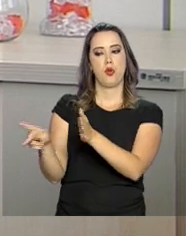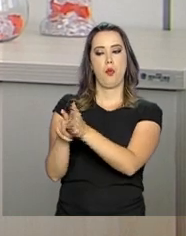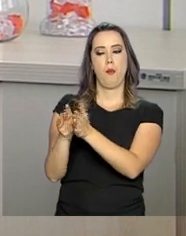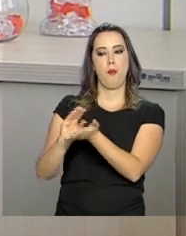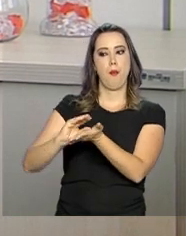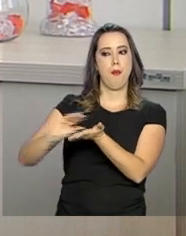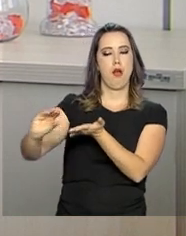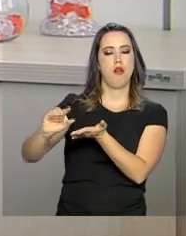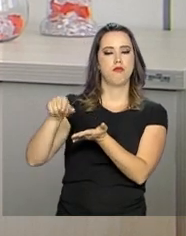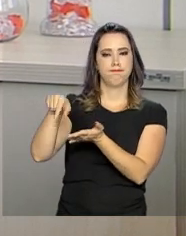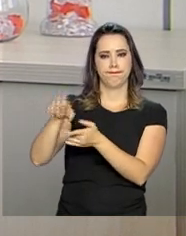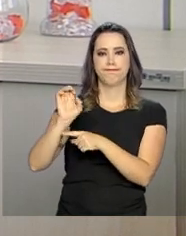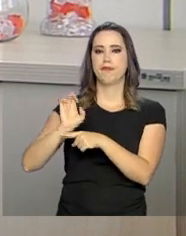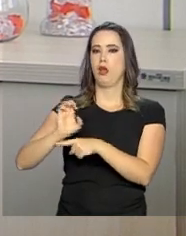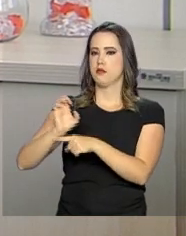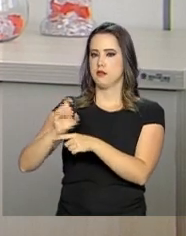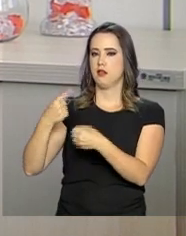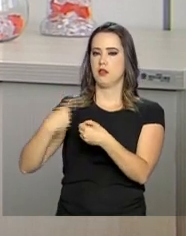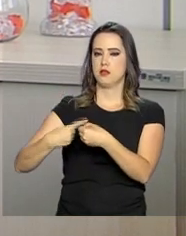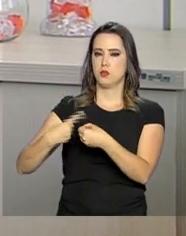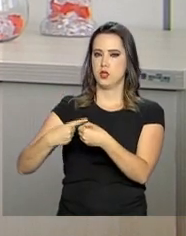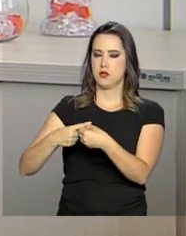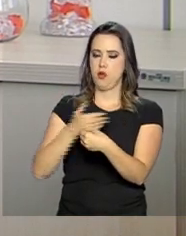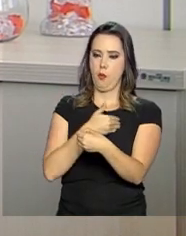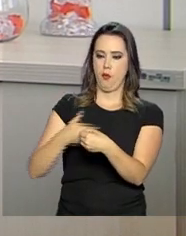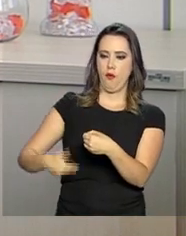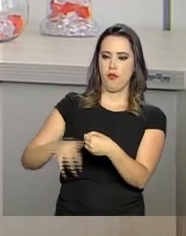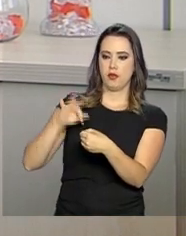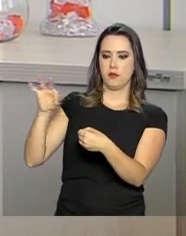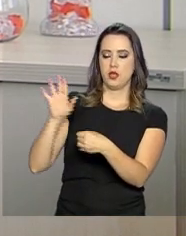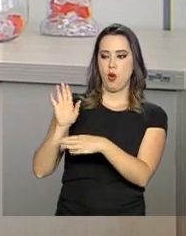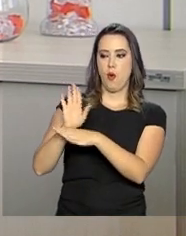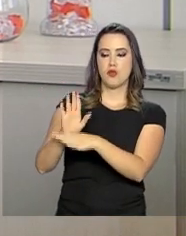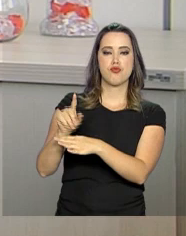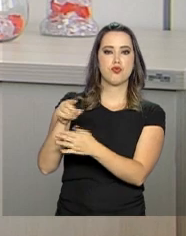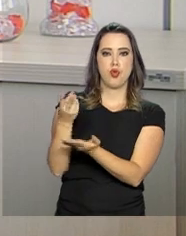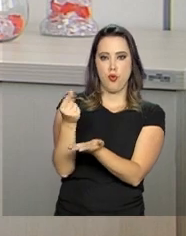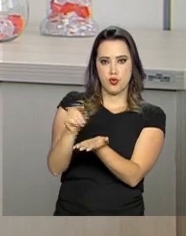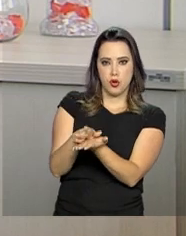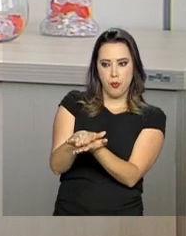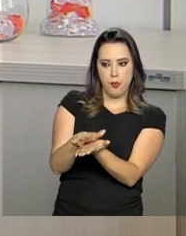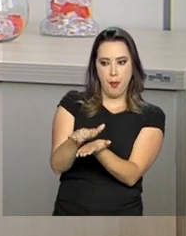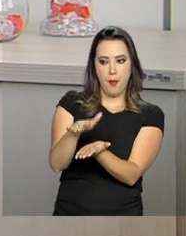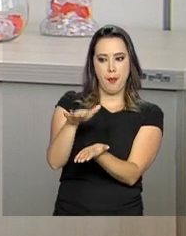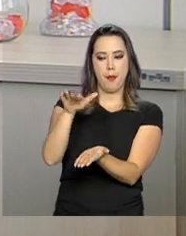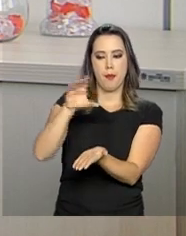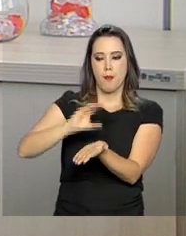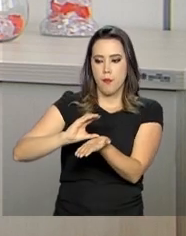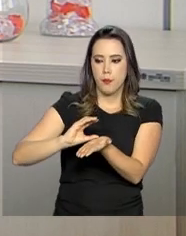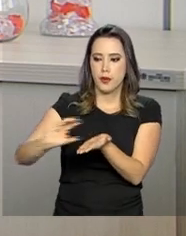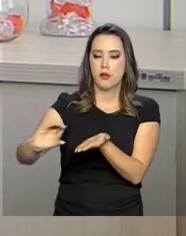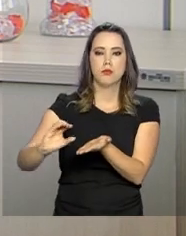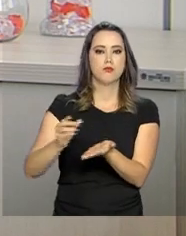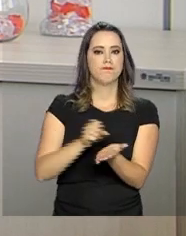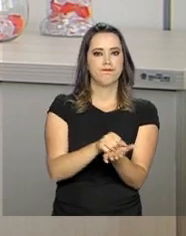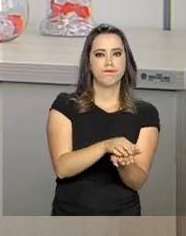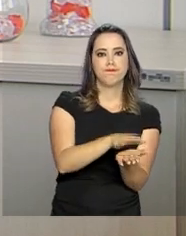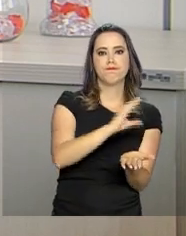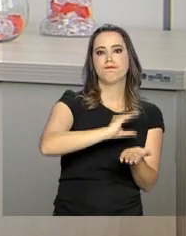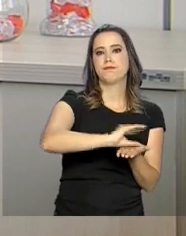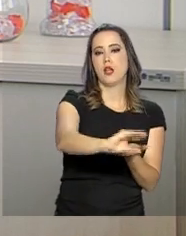cofinanciamento de âmbito federal para apoiar o ente federal do estado e o ente federal